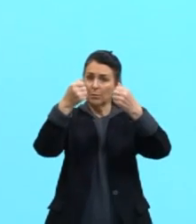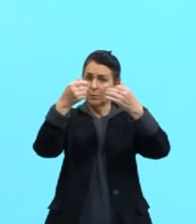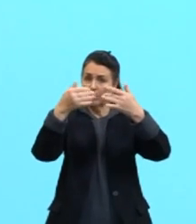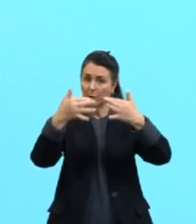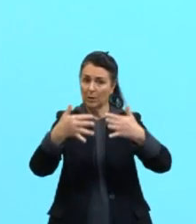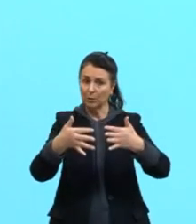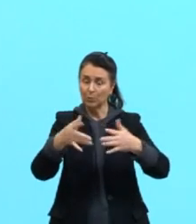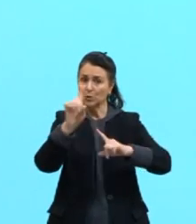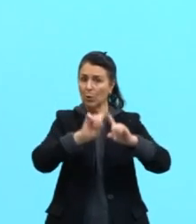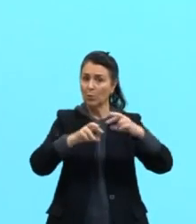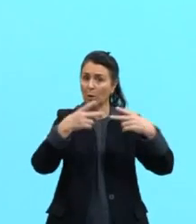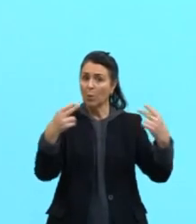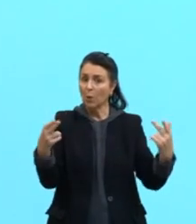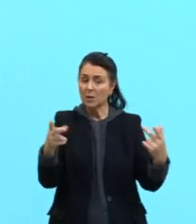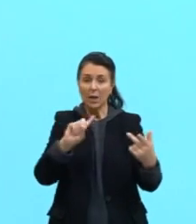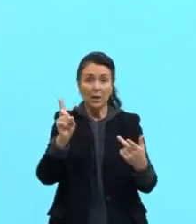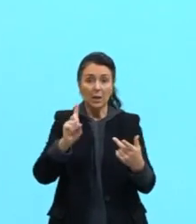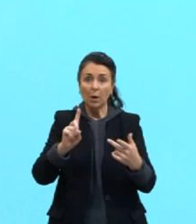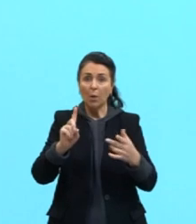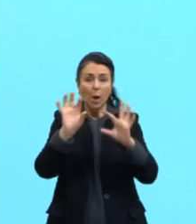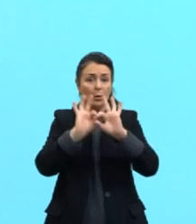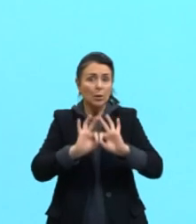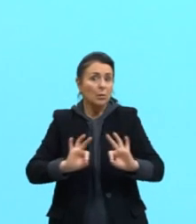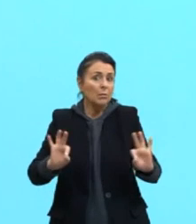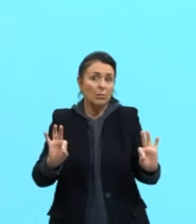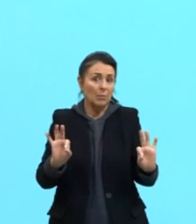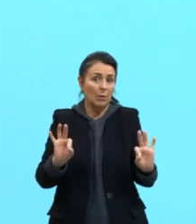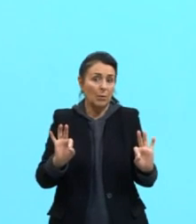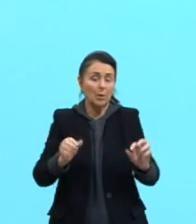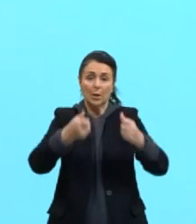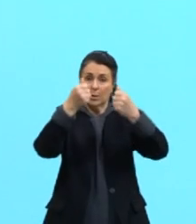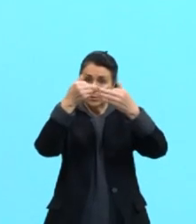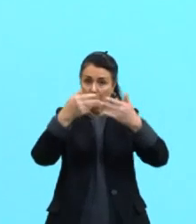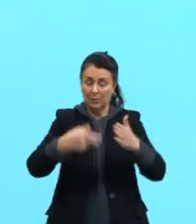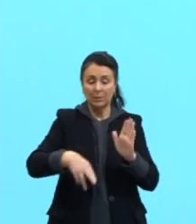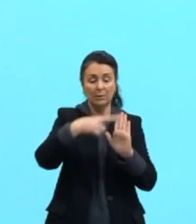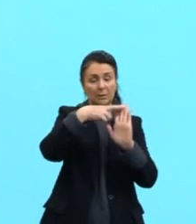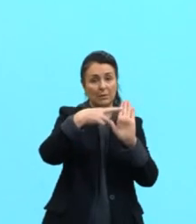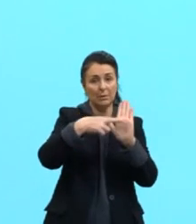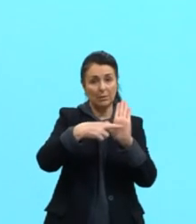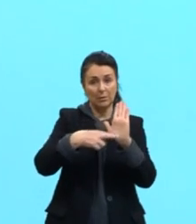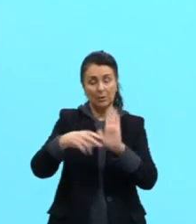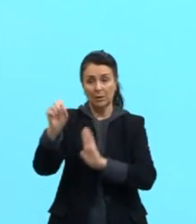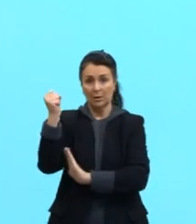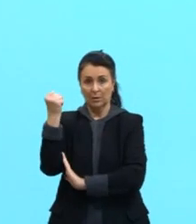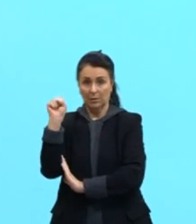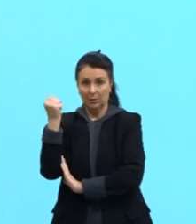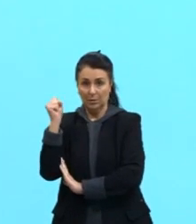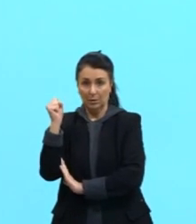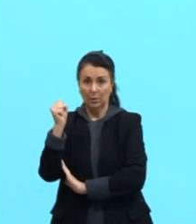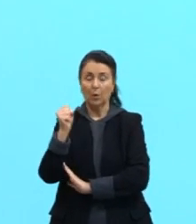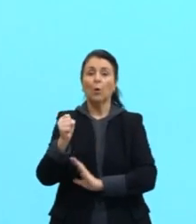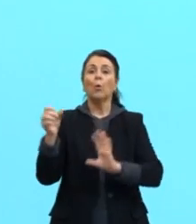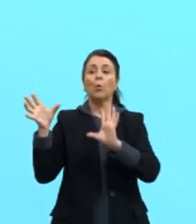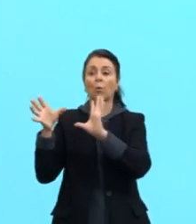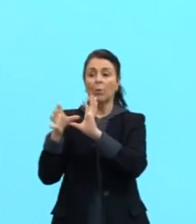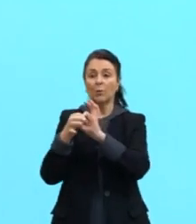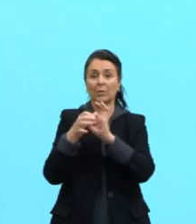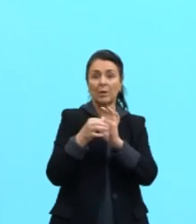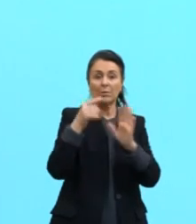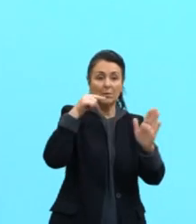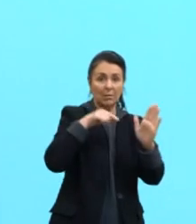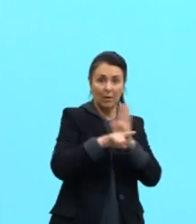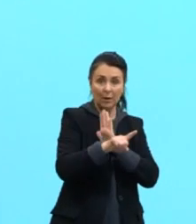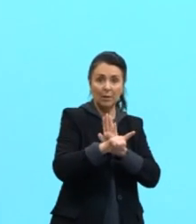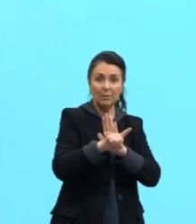exceção. Já fala como funciona a teoria do octeto. Então, as definições, o contexto está todo na questão. O enunciado